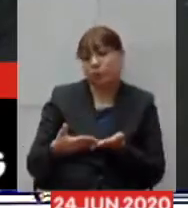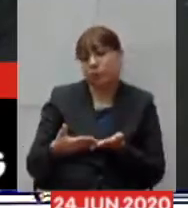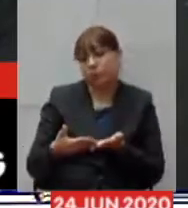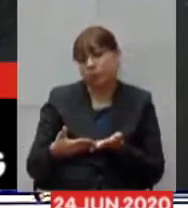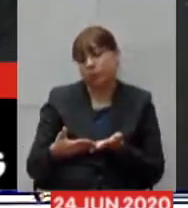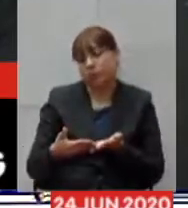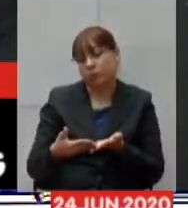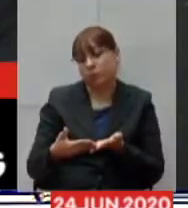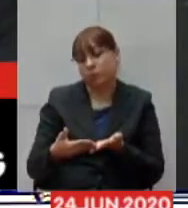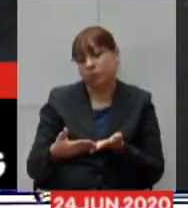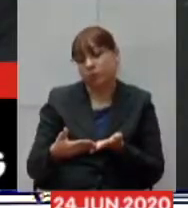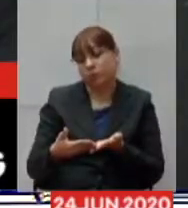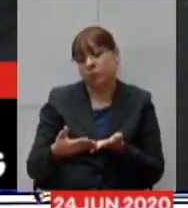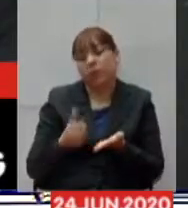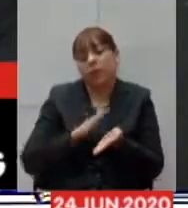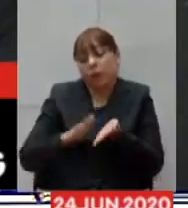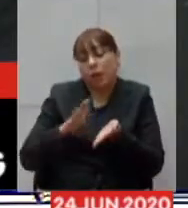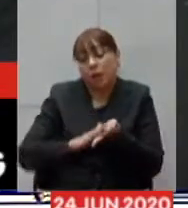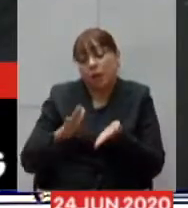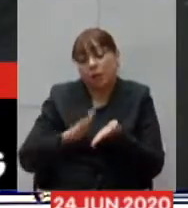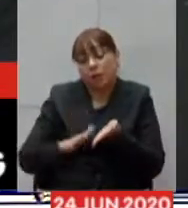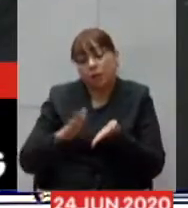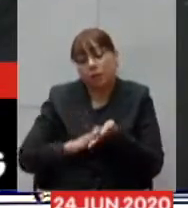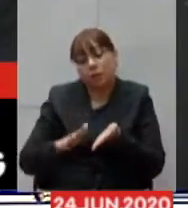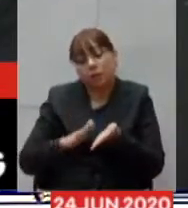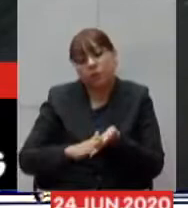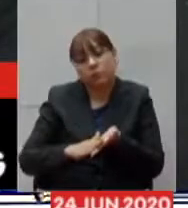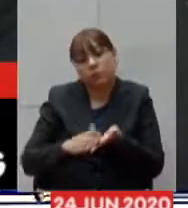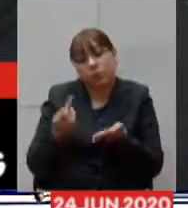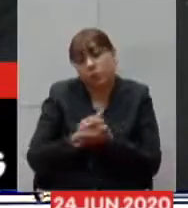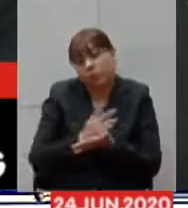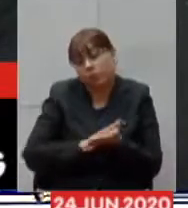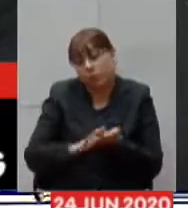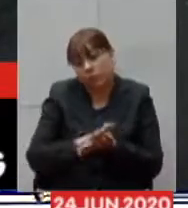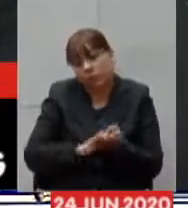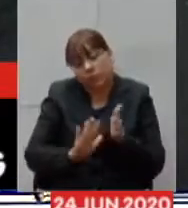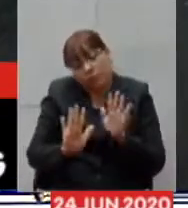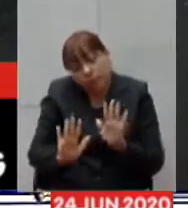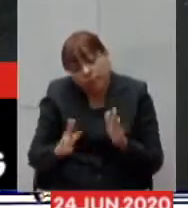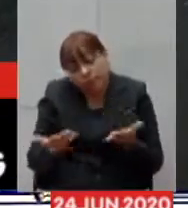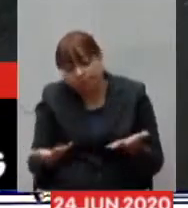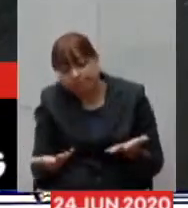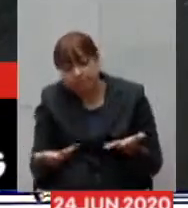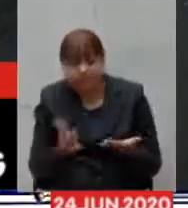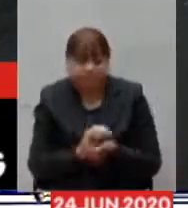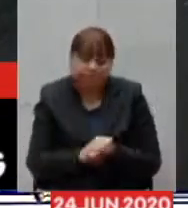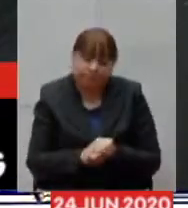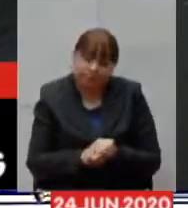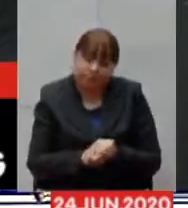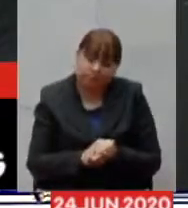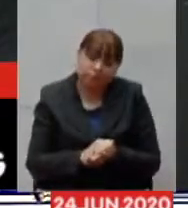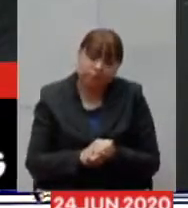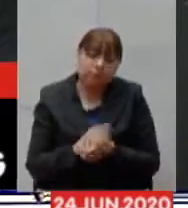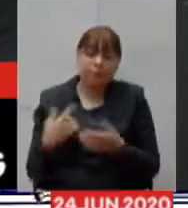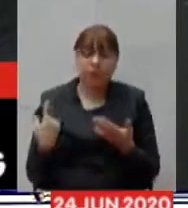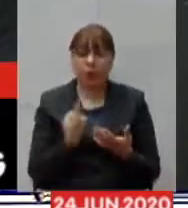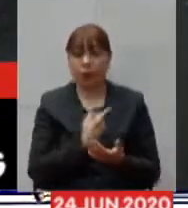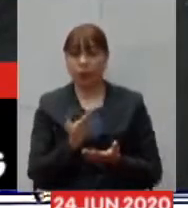sobre gastos que não aconteceram mas independente disso estamos